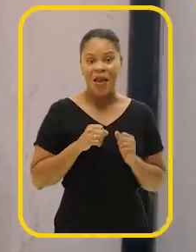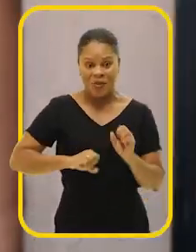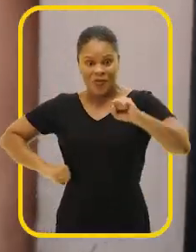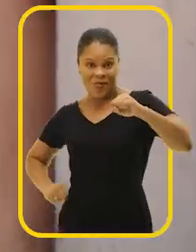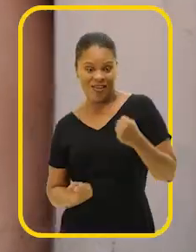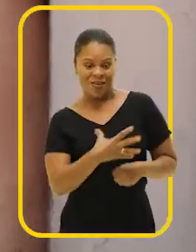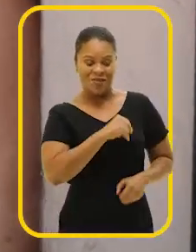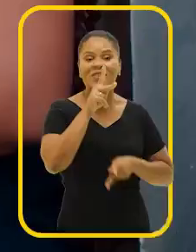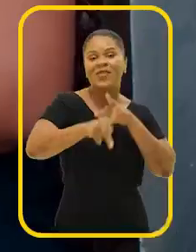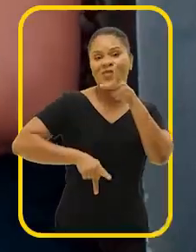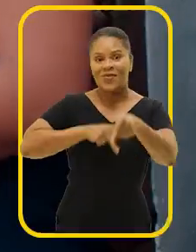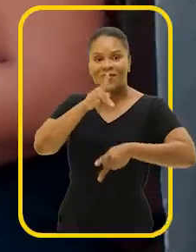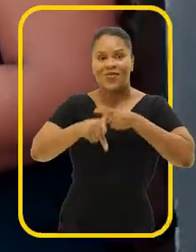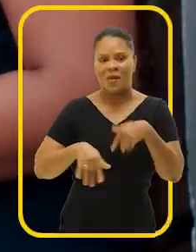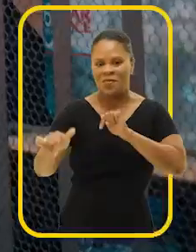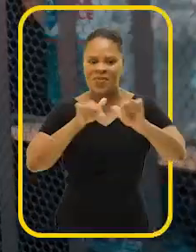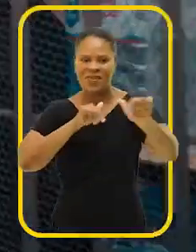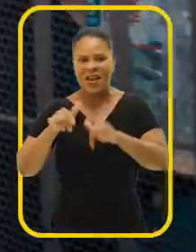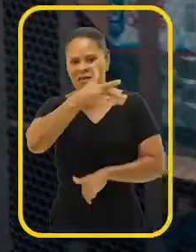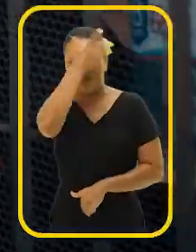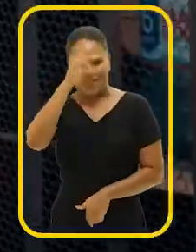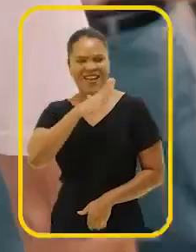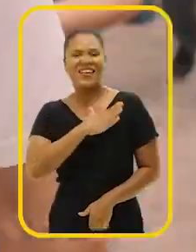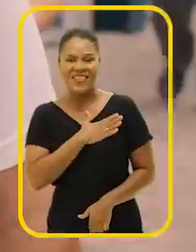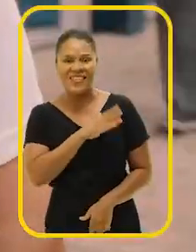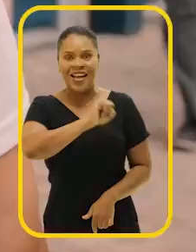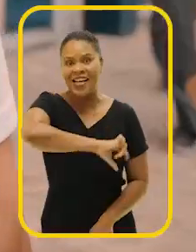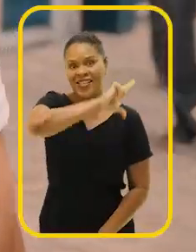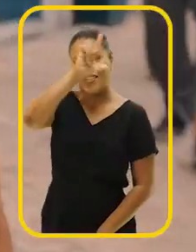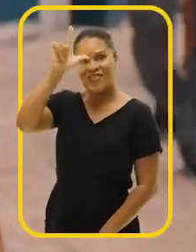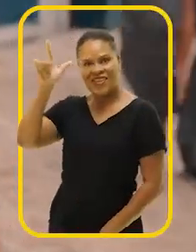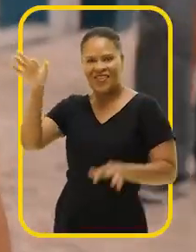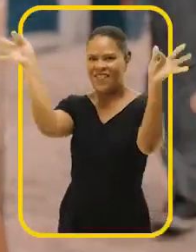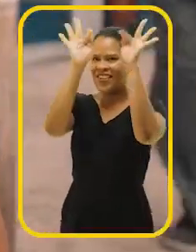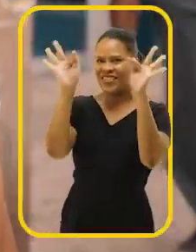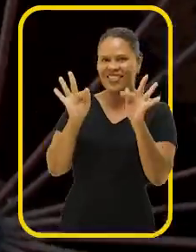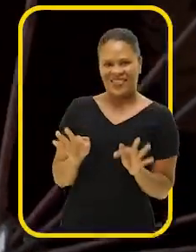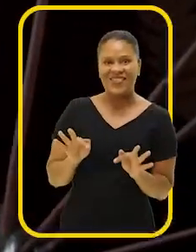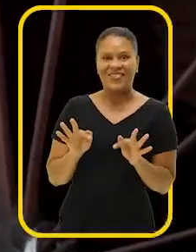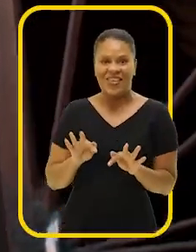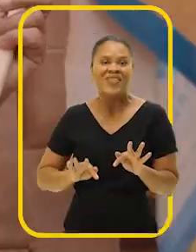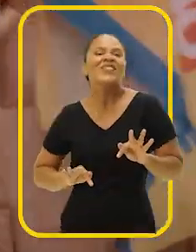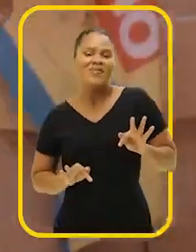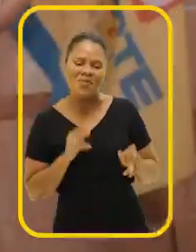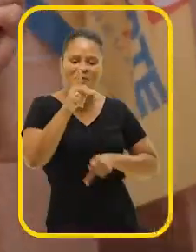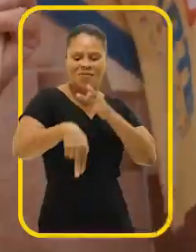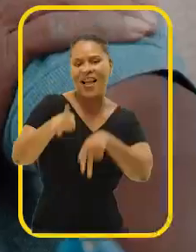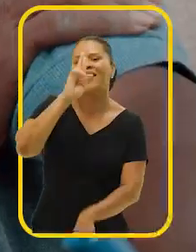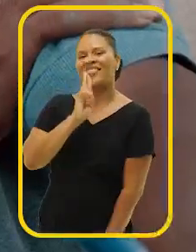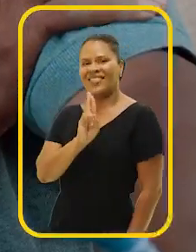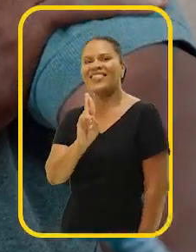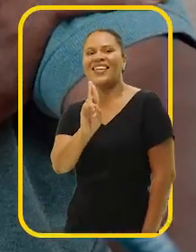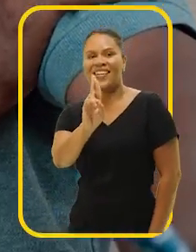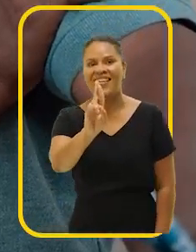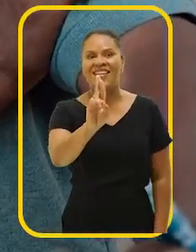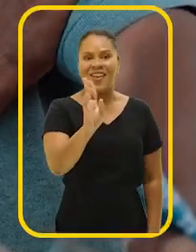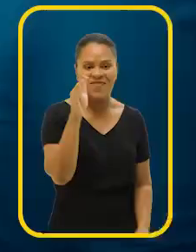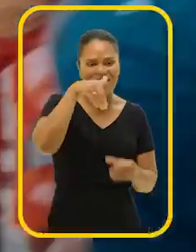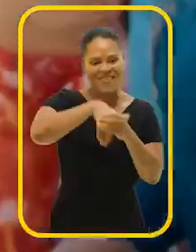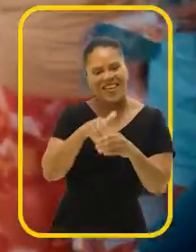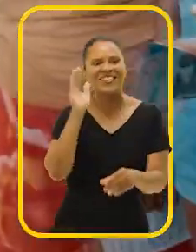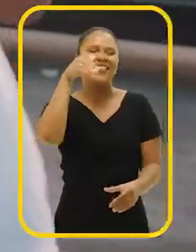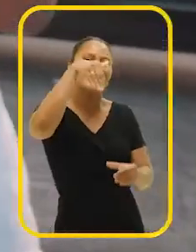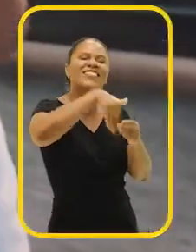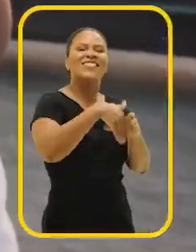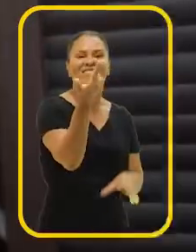Você vai ganhar 40, é 40. Faz o trampo que a galera gosta. Você é o novo prefeito. Amém. E o povão que vai dar a resposta é... Bora votar 40? Bora.